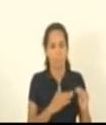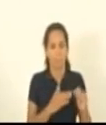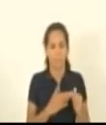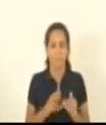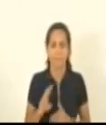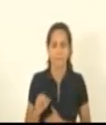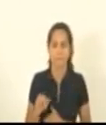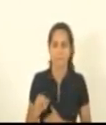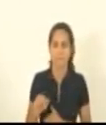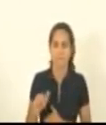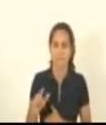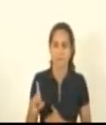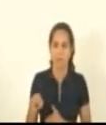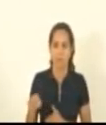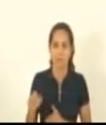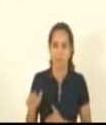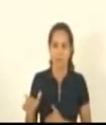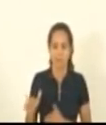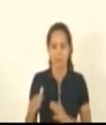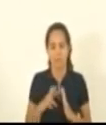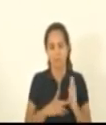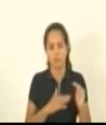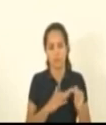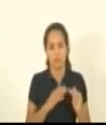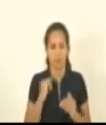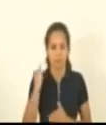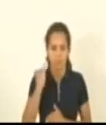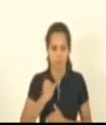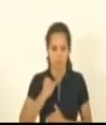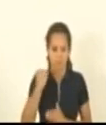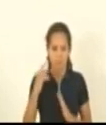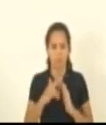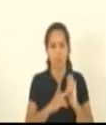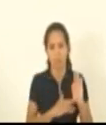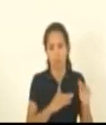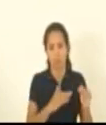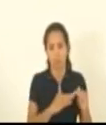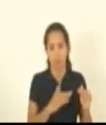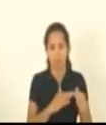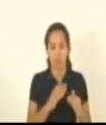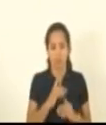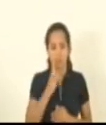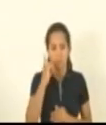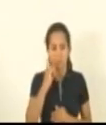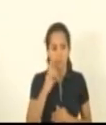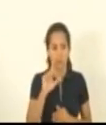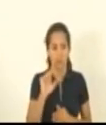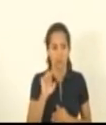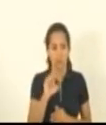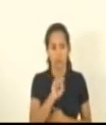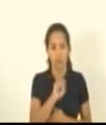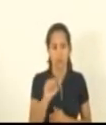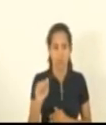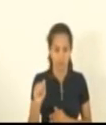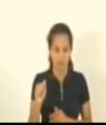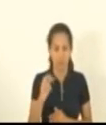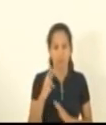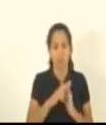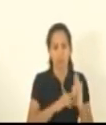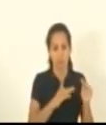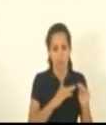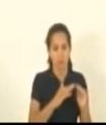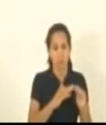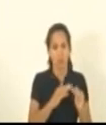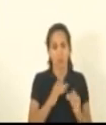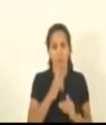deninho silva com o relator deputada janete com o relator deputada raquel lessa com o relator deputado